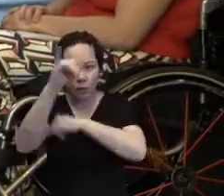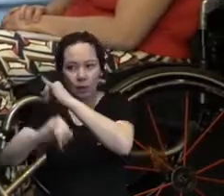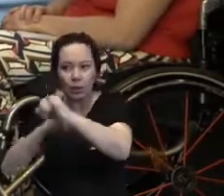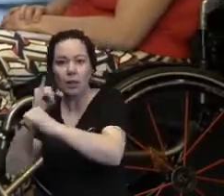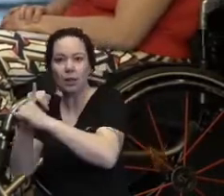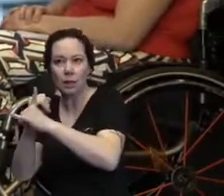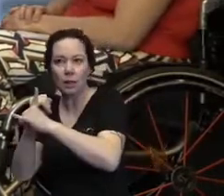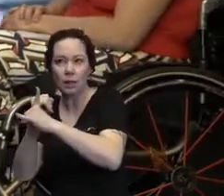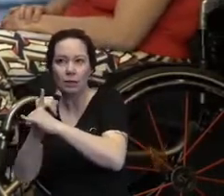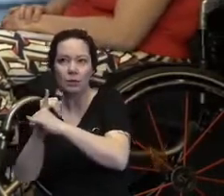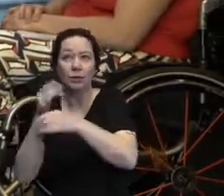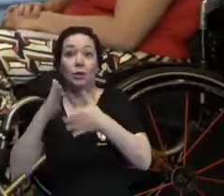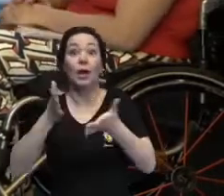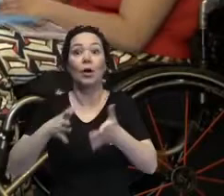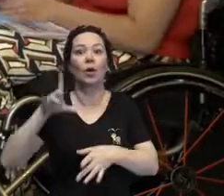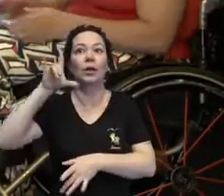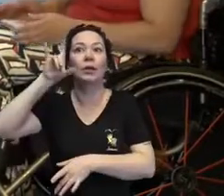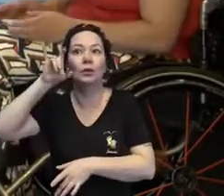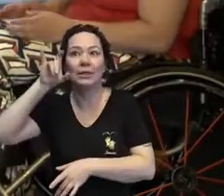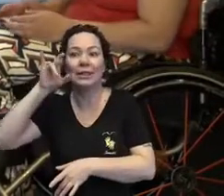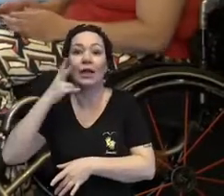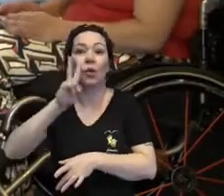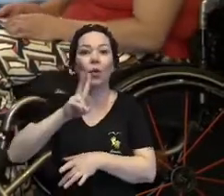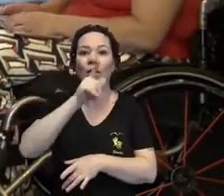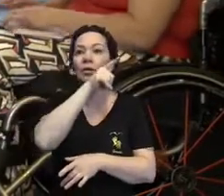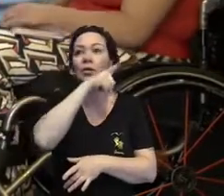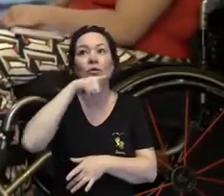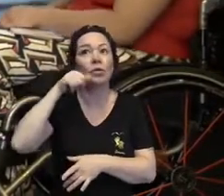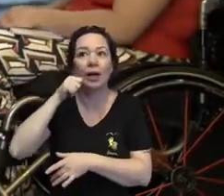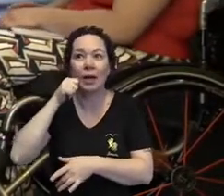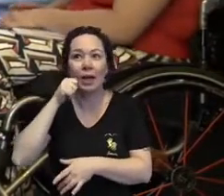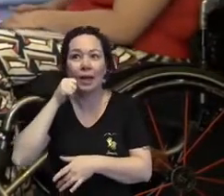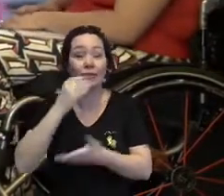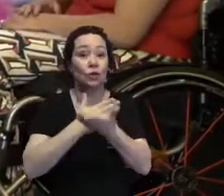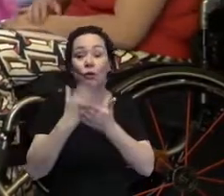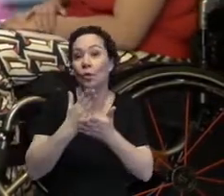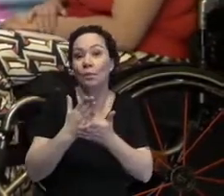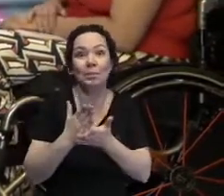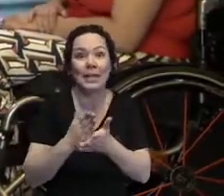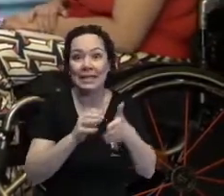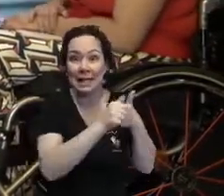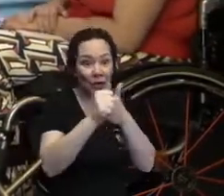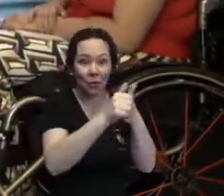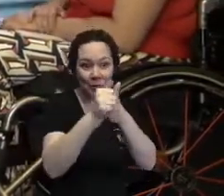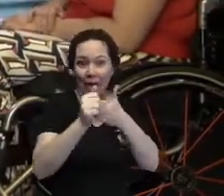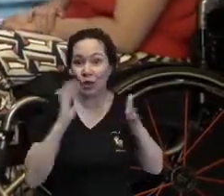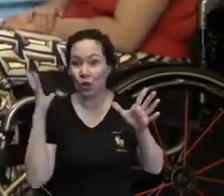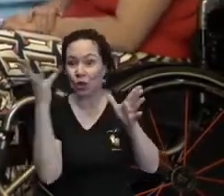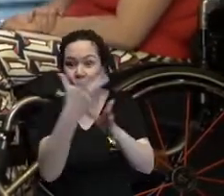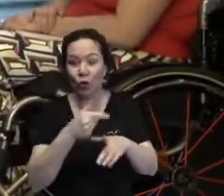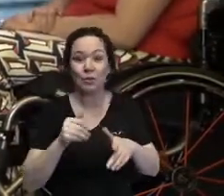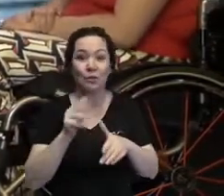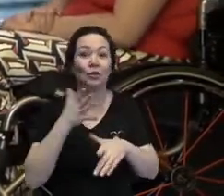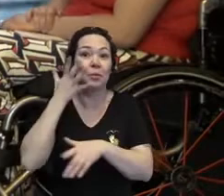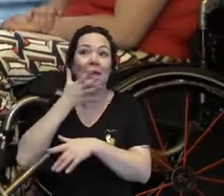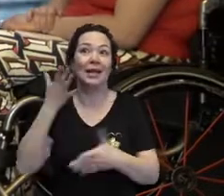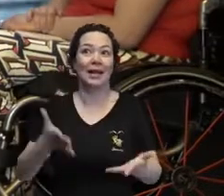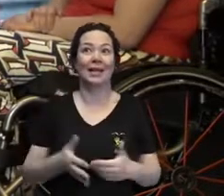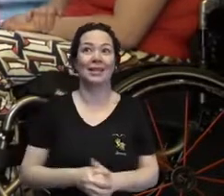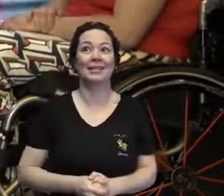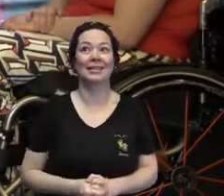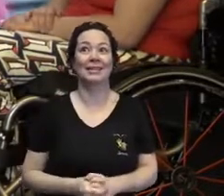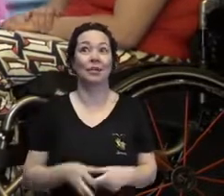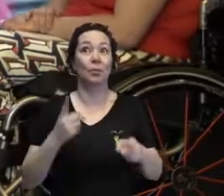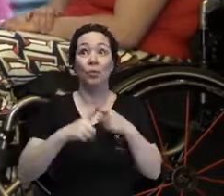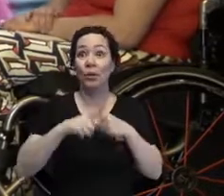acabei de entrar no Instagram do Alex e saí seguindo todo mundo que participou desse congresso. porque eu